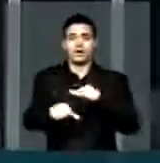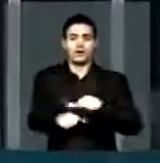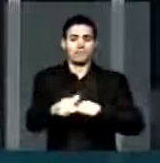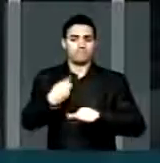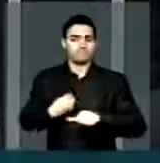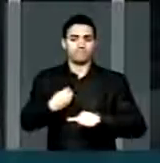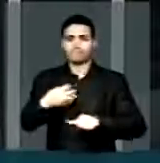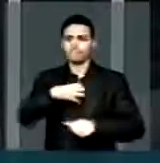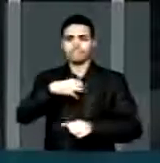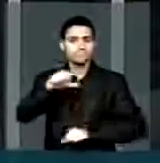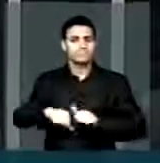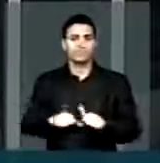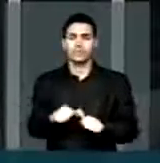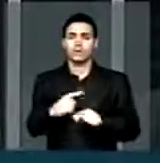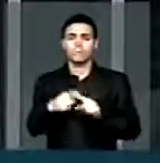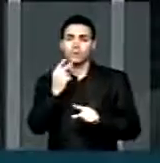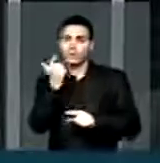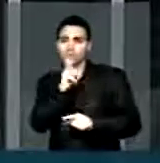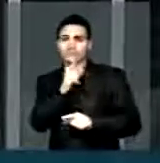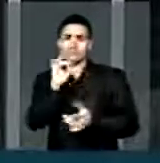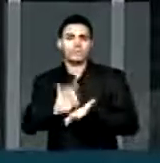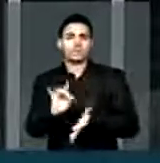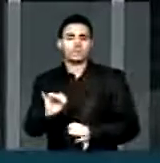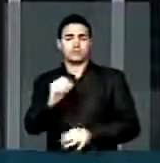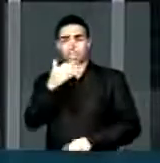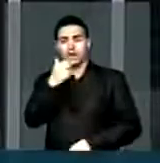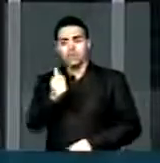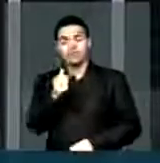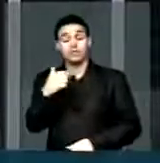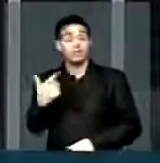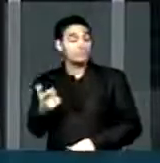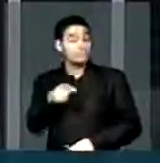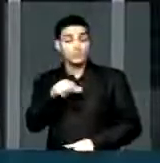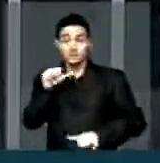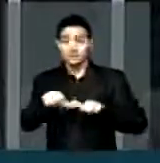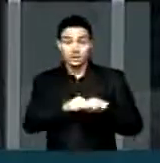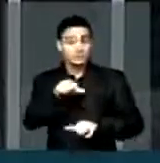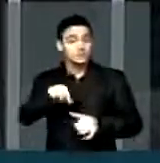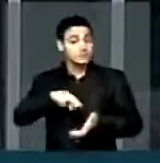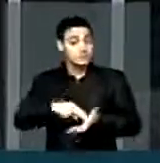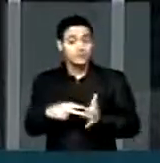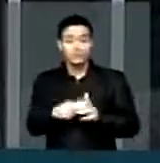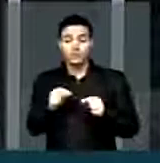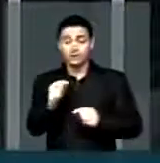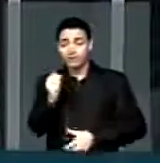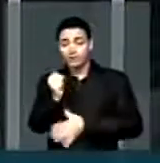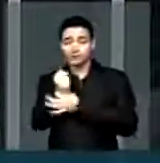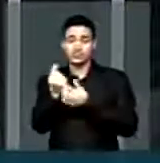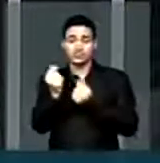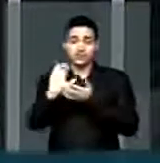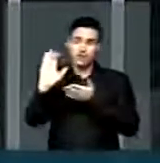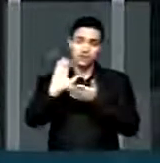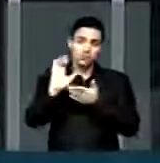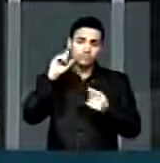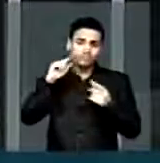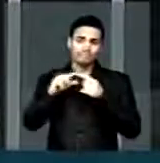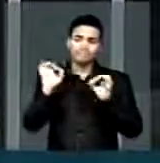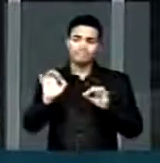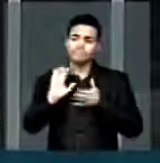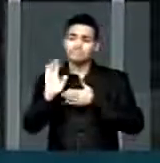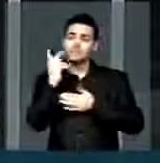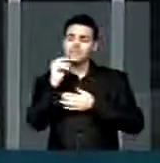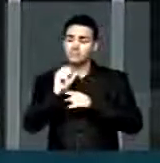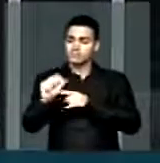para que a gente viabilizasse essa melhoria. E essa mudança de atitude significa a garantia de recursos objetivos para